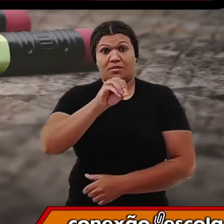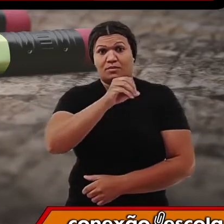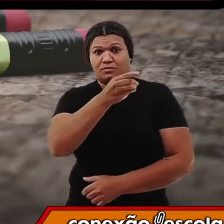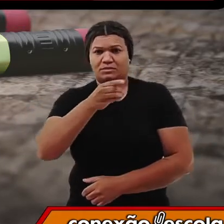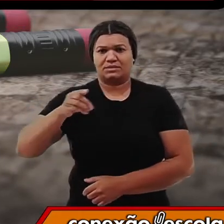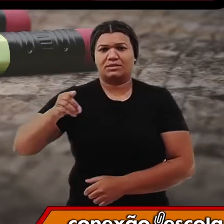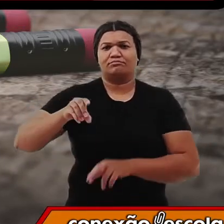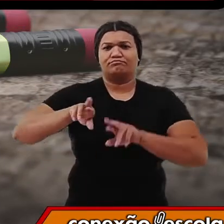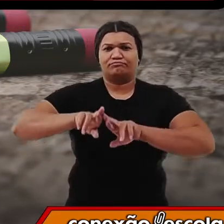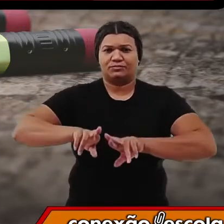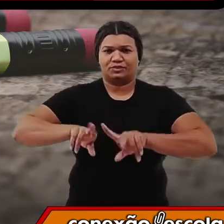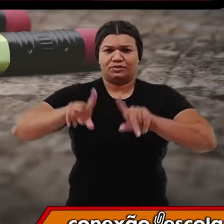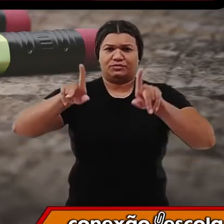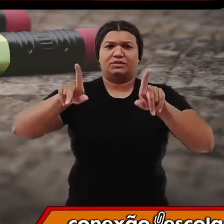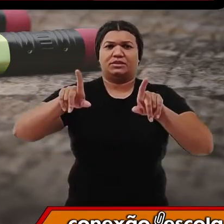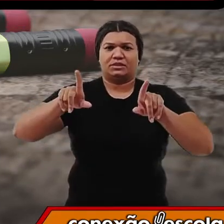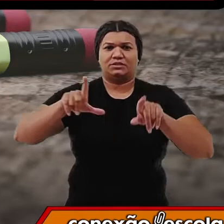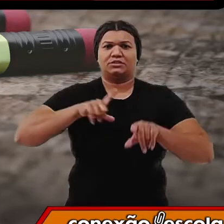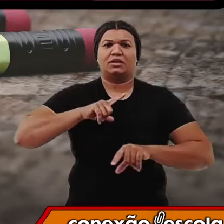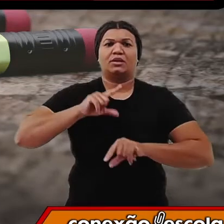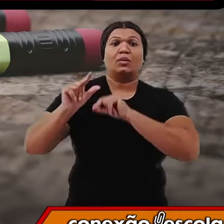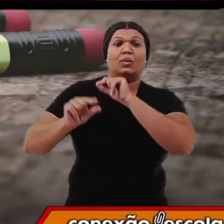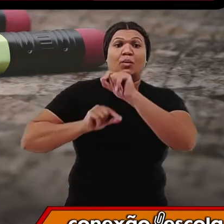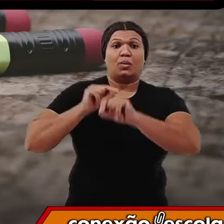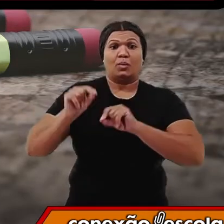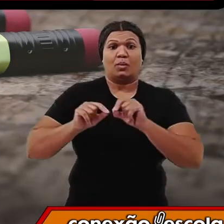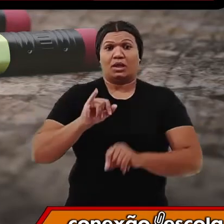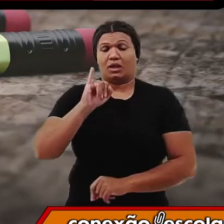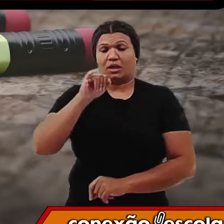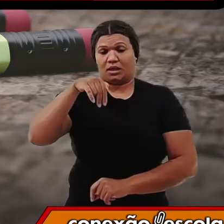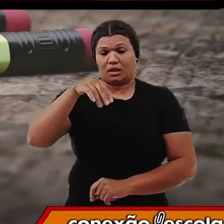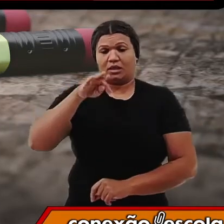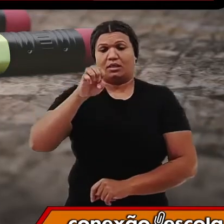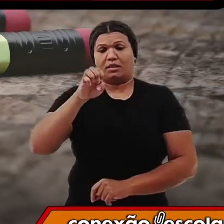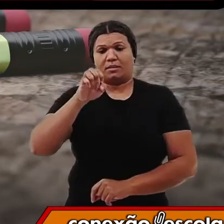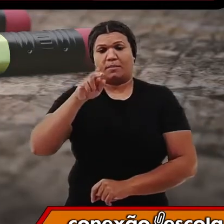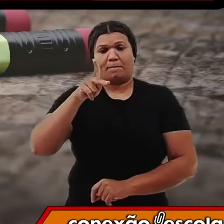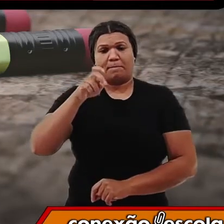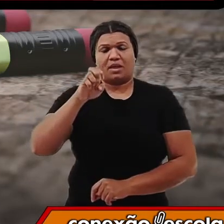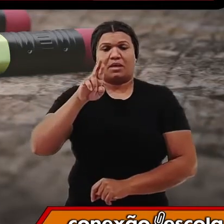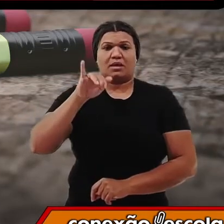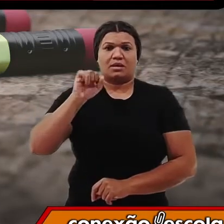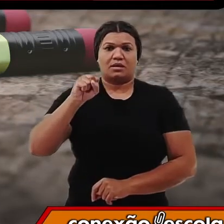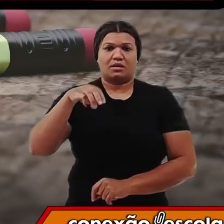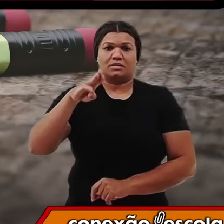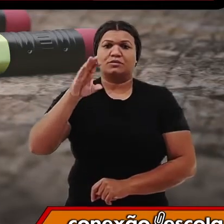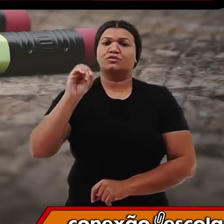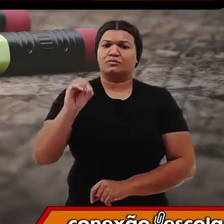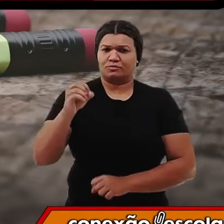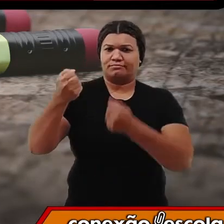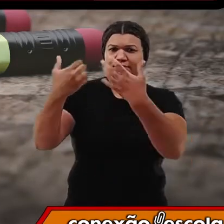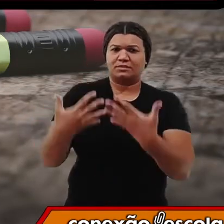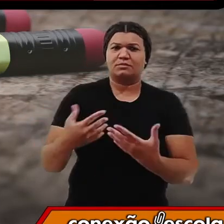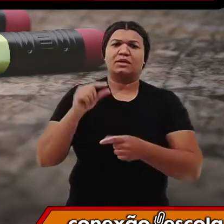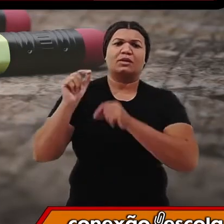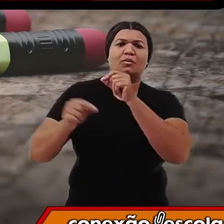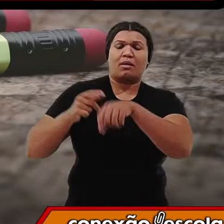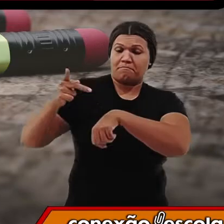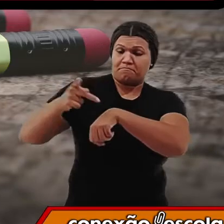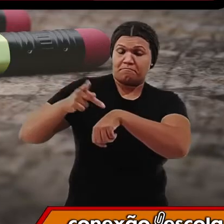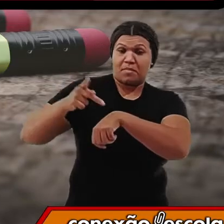pouquinho diferente de intemperismo. Quando nós falamos de intemperismo dos solos ou das rochas, nós estamos falando da